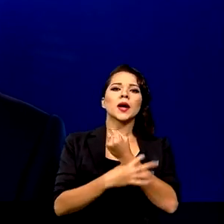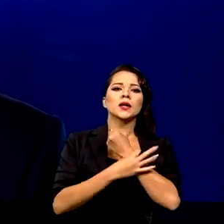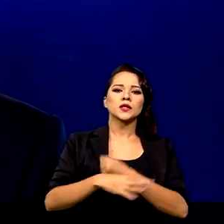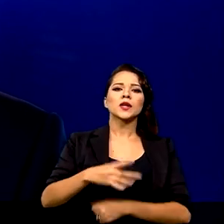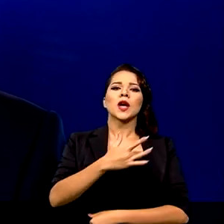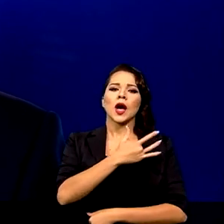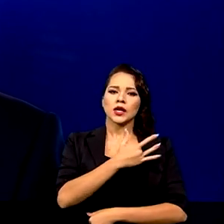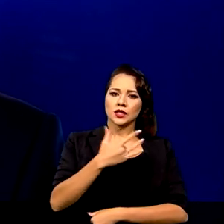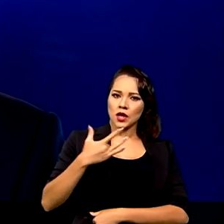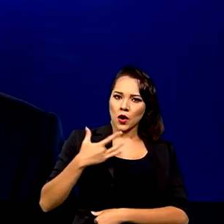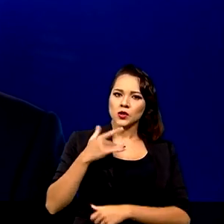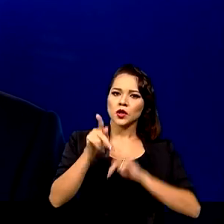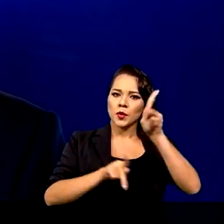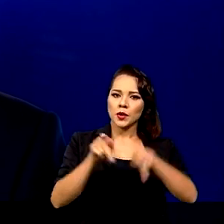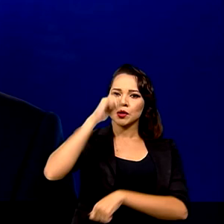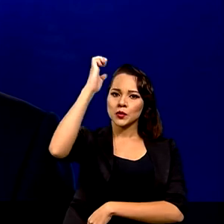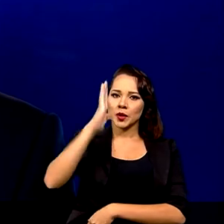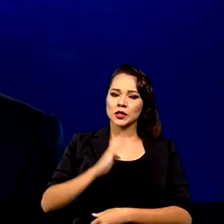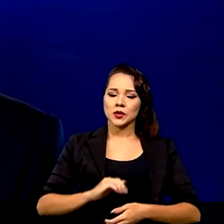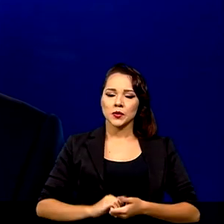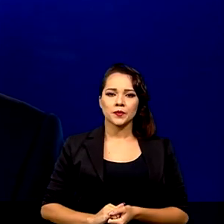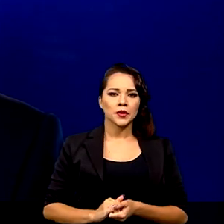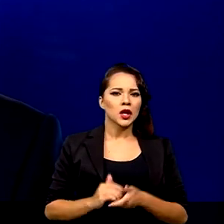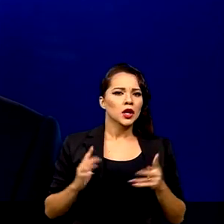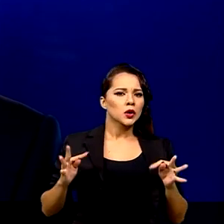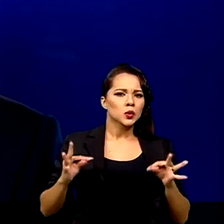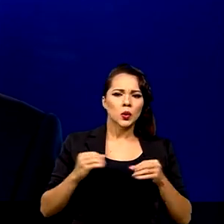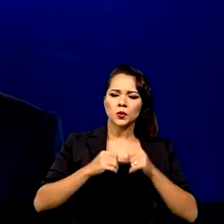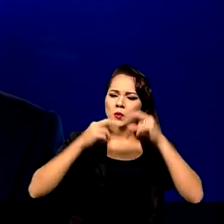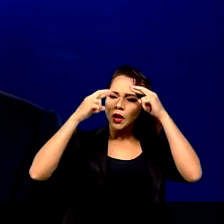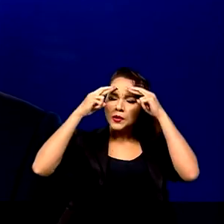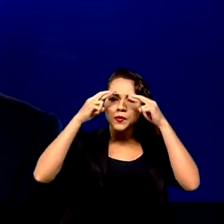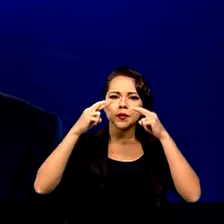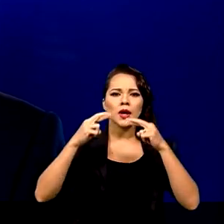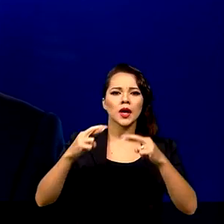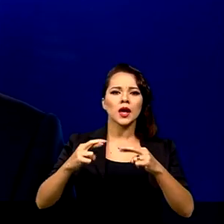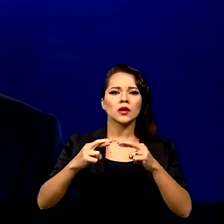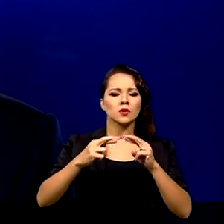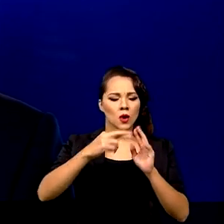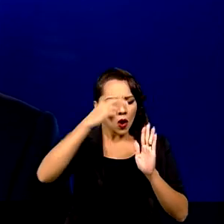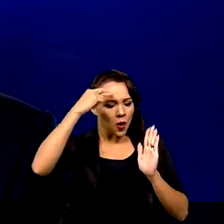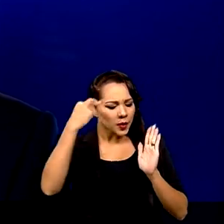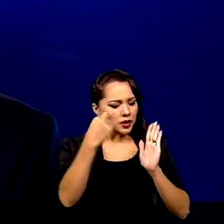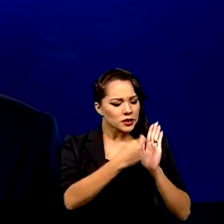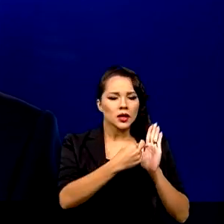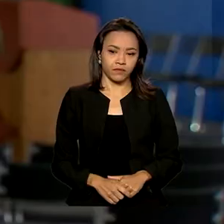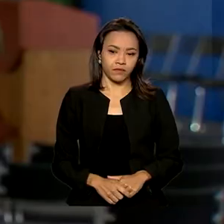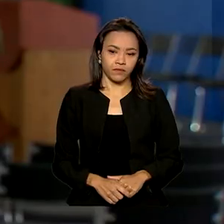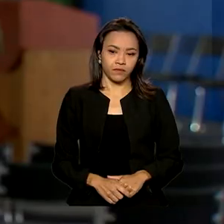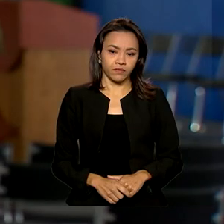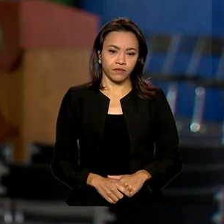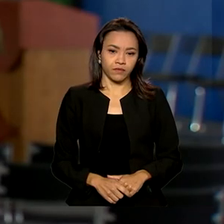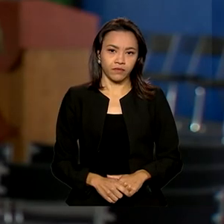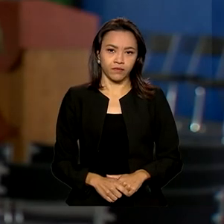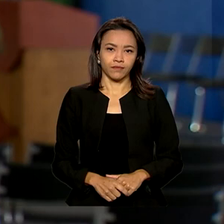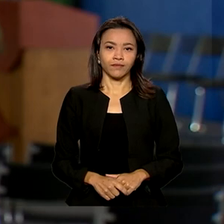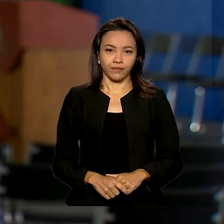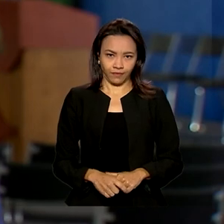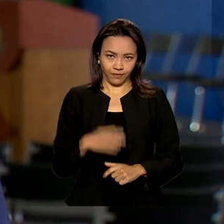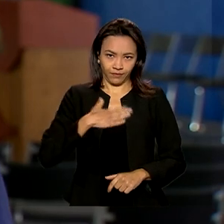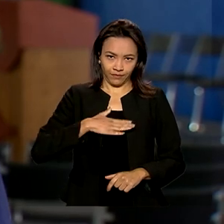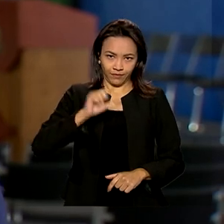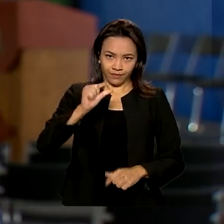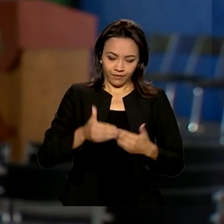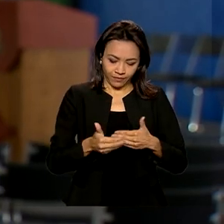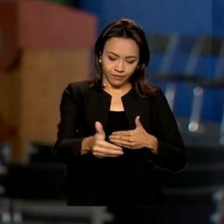a saúde dos brasileiros. Em total respeito à Constituição Federal. Daqui a